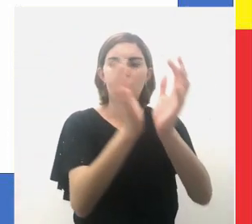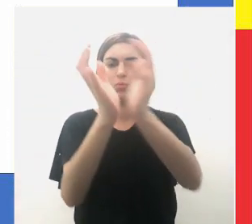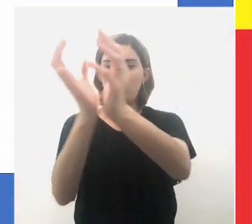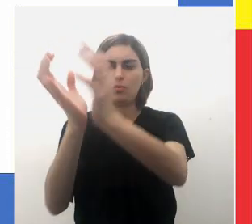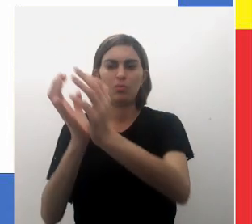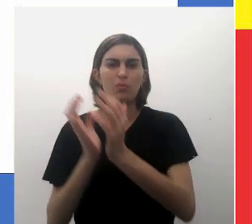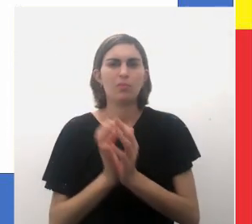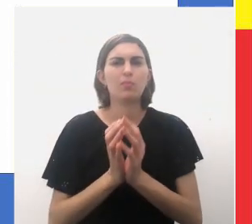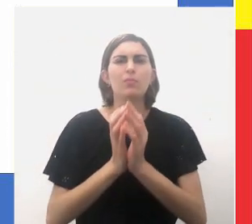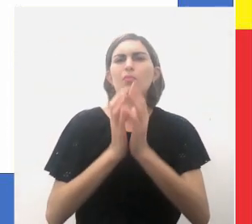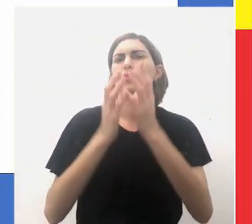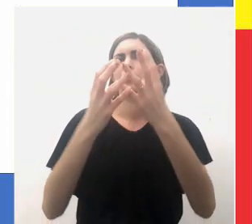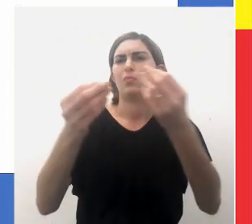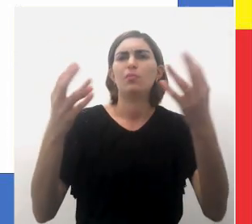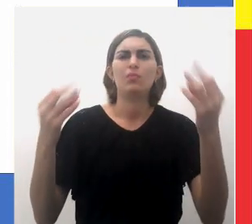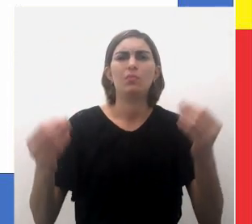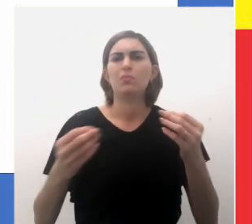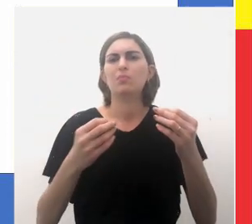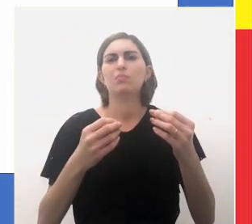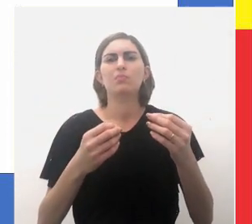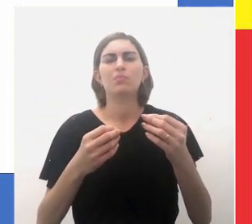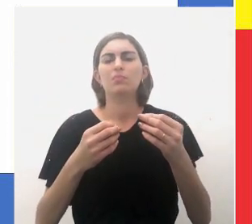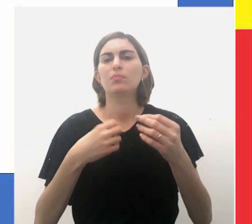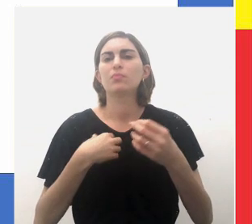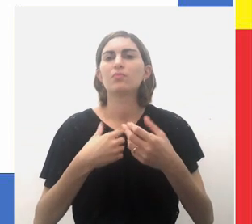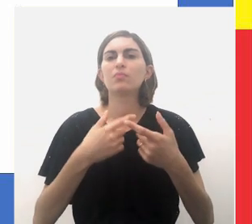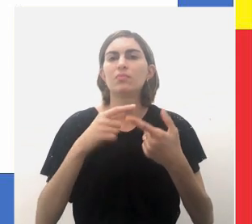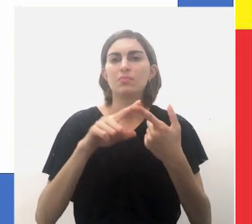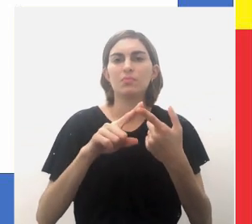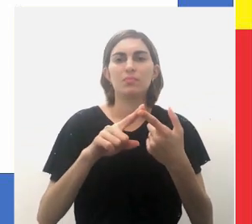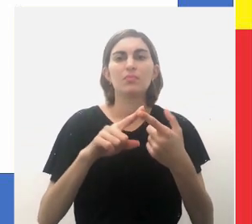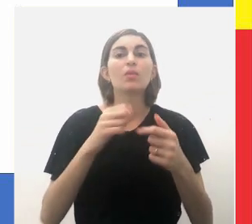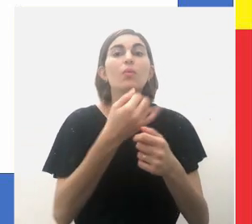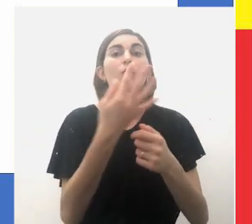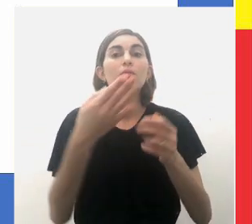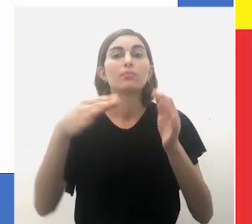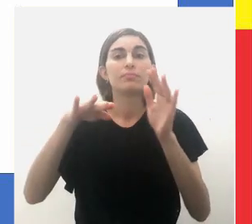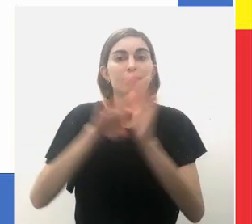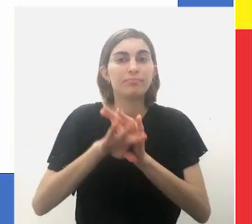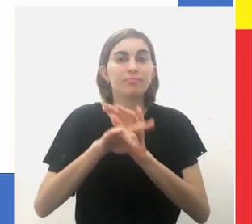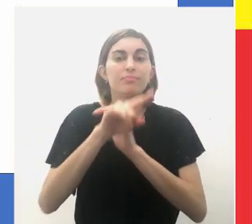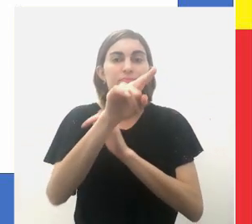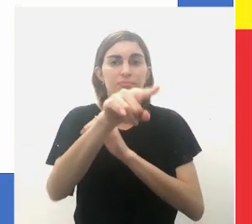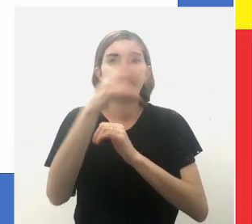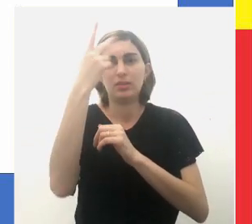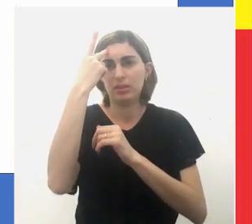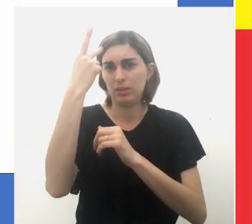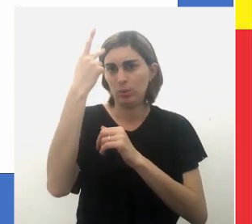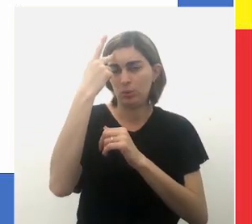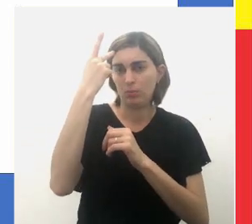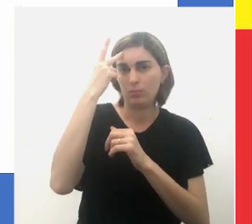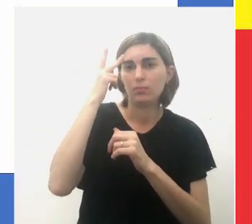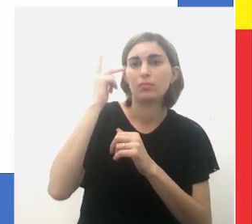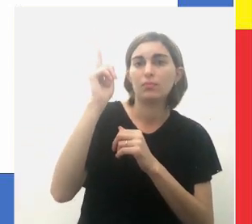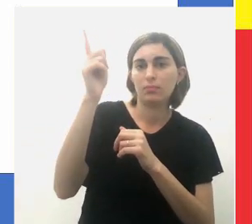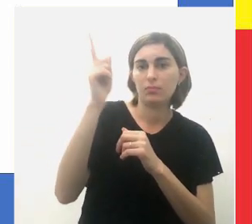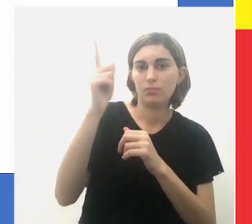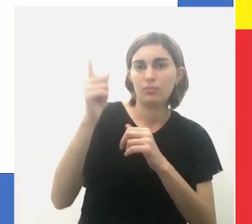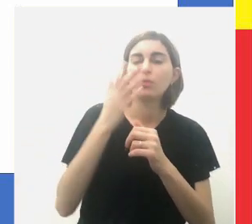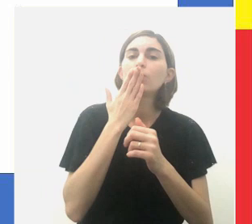trouxeram milhares de Guarani e Carijó. Quando chegavam a São Paulo,